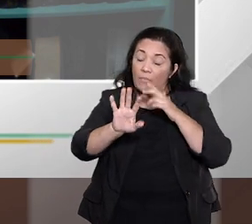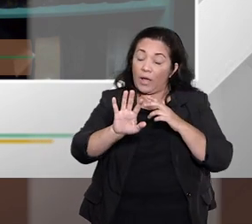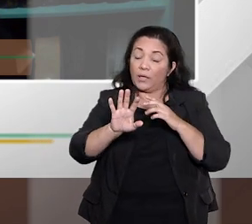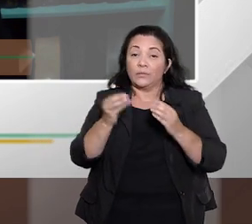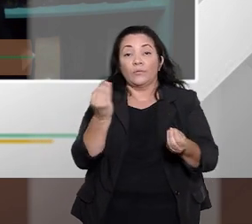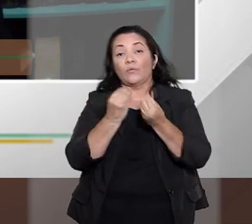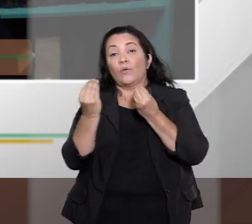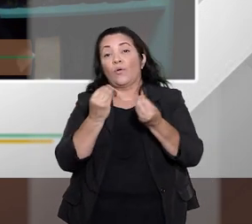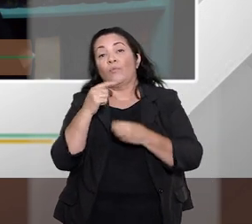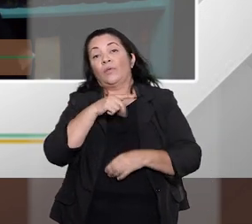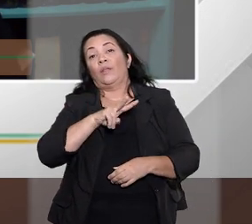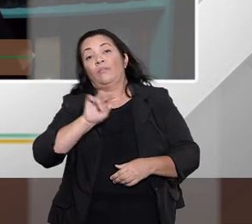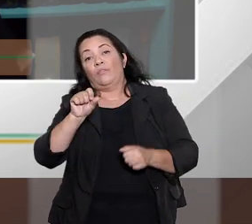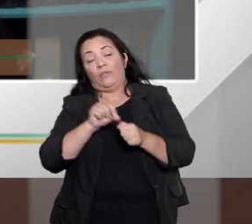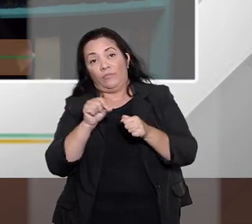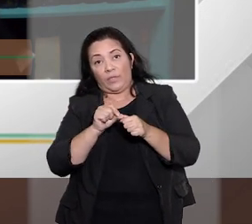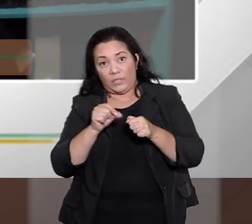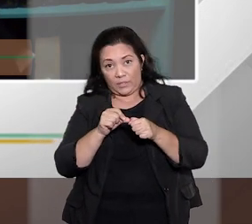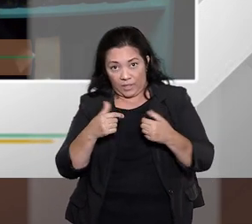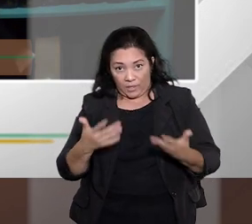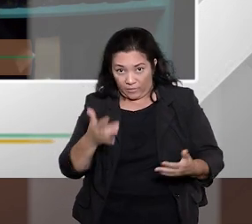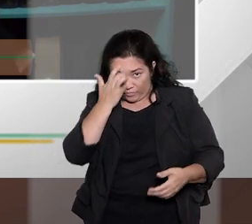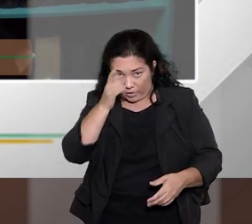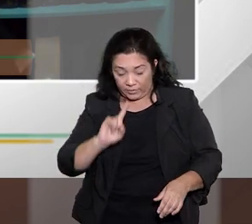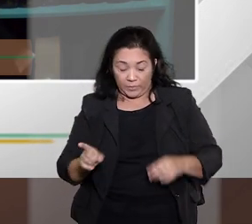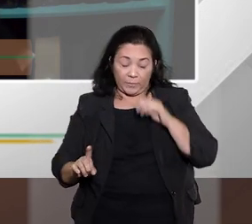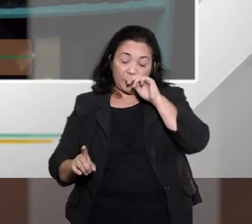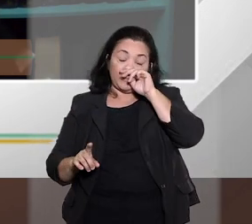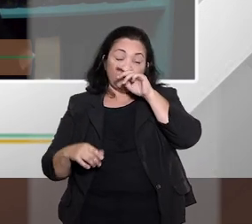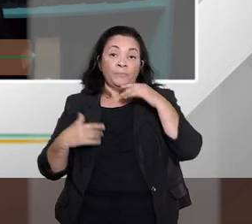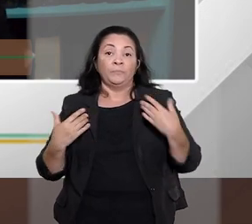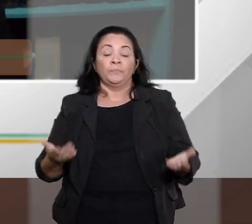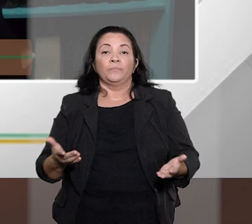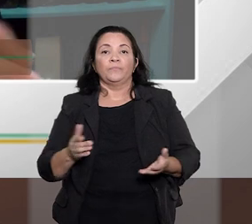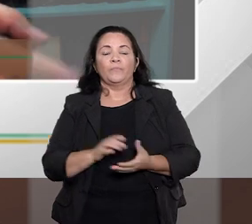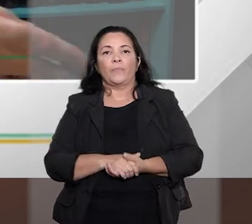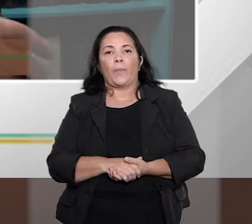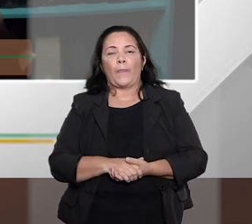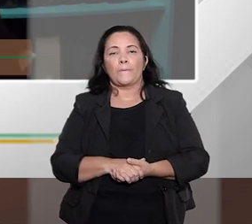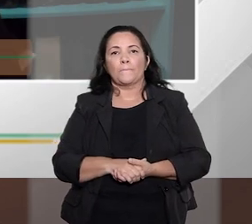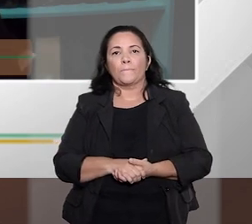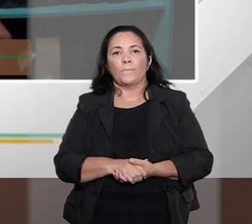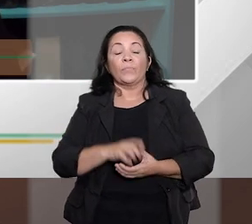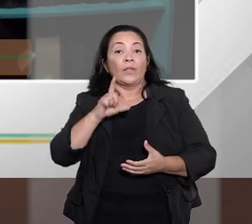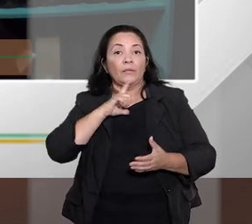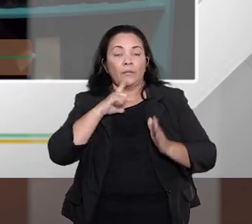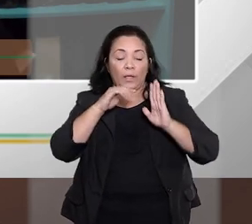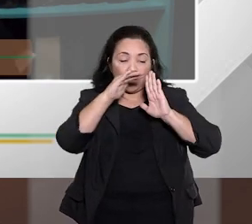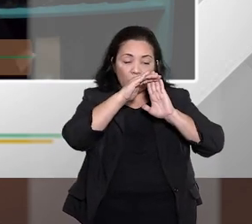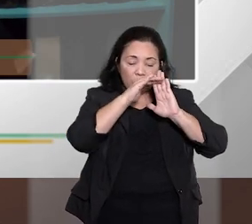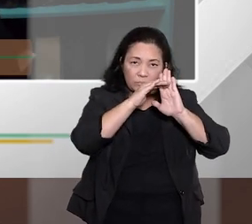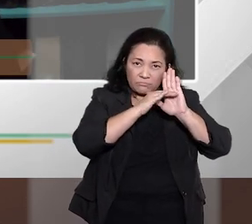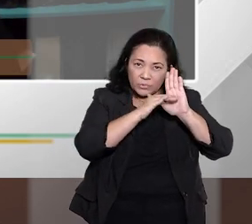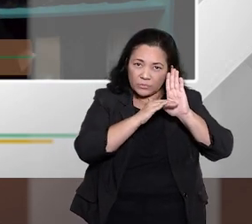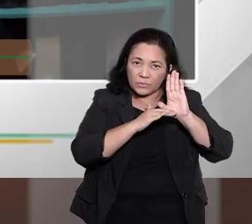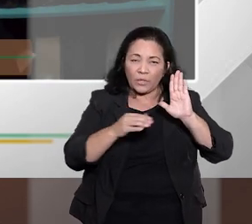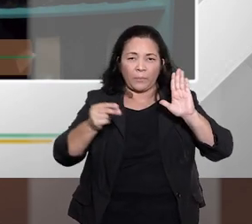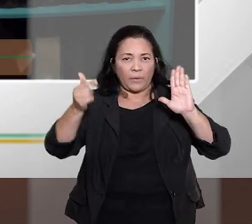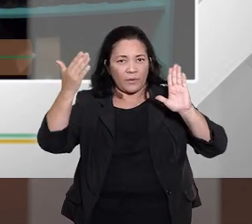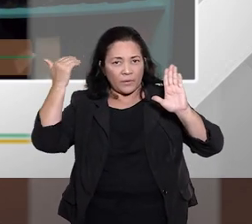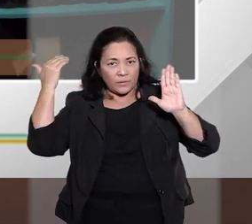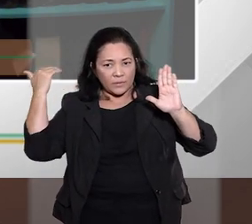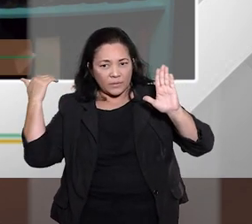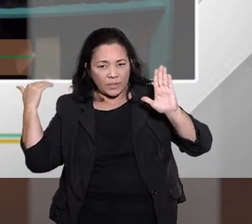ele não funciona se não for assim, não funciona na prática se não for assim e aí tem os programas mais antigos